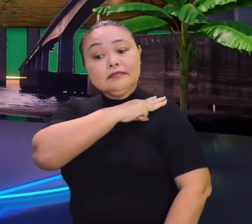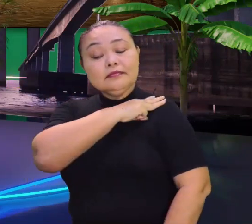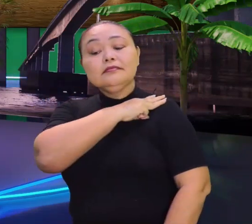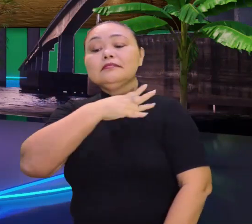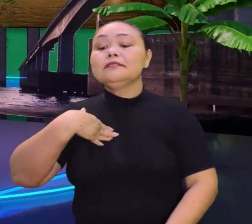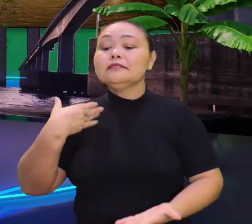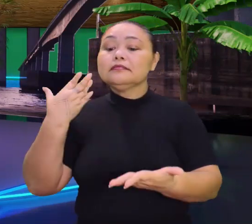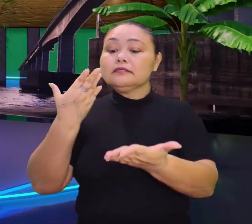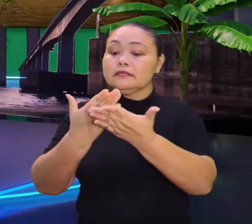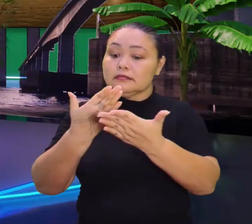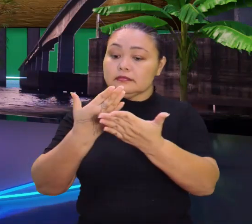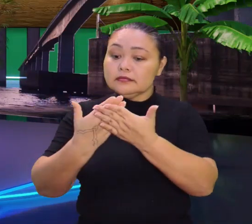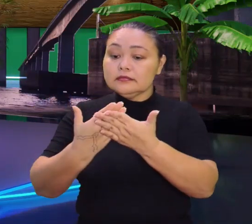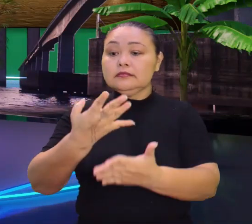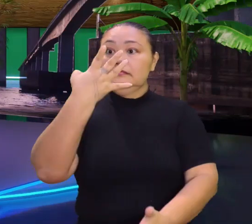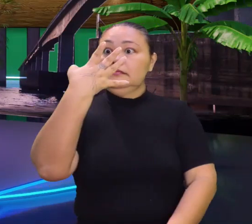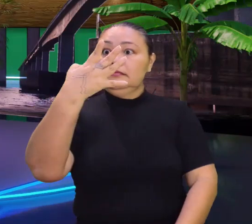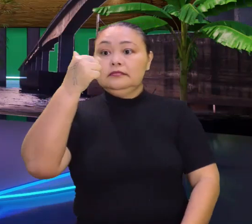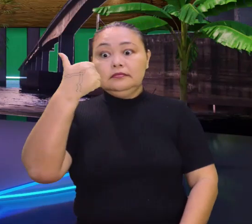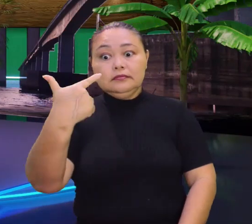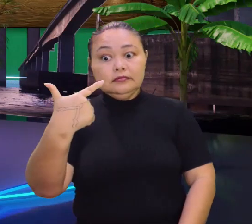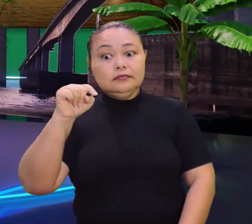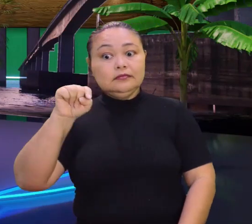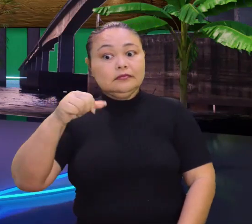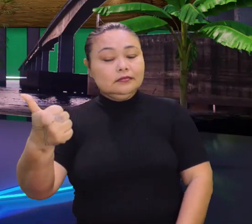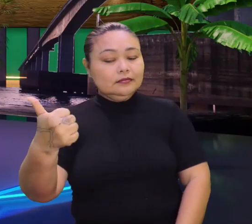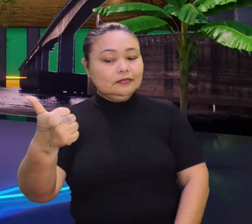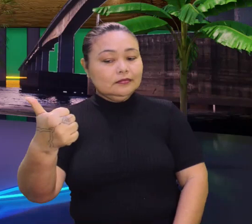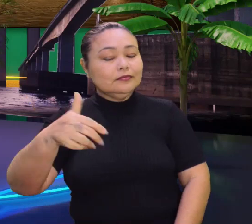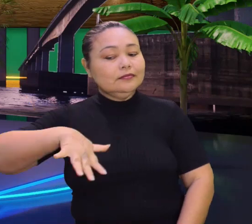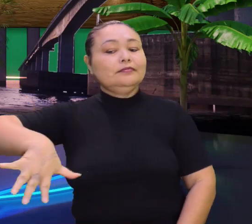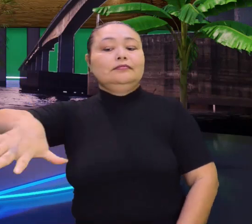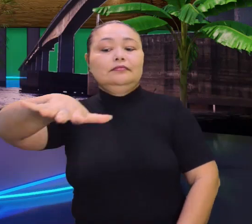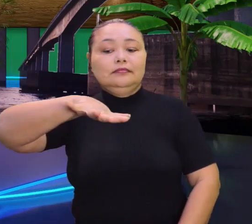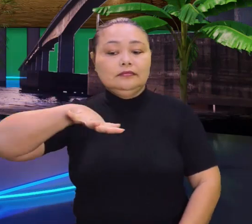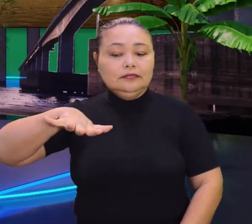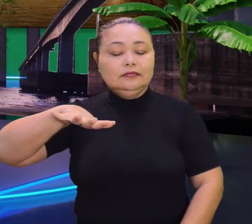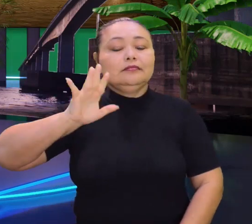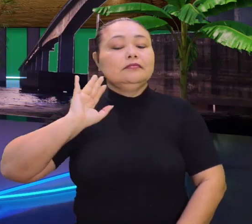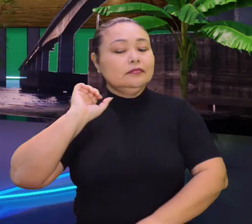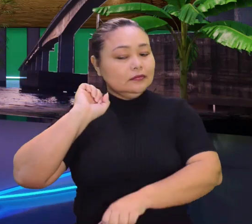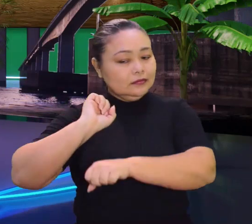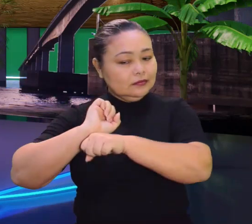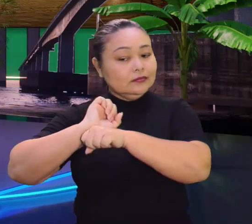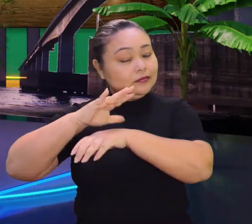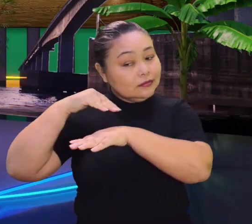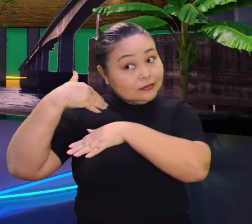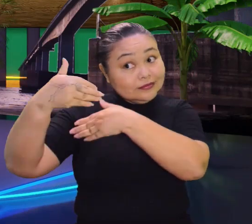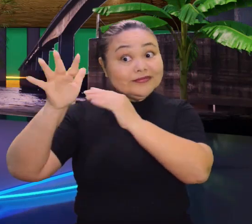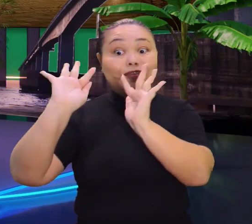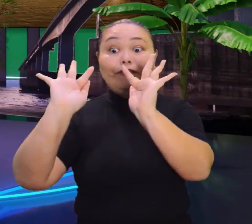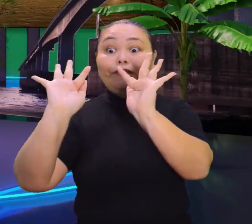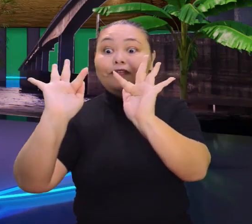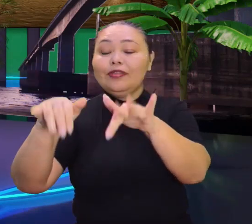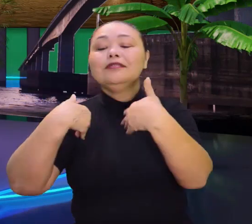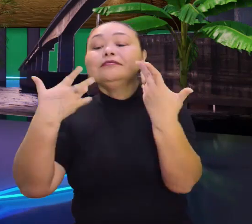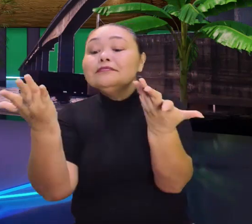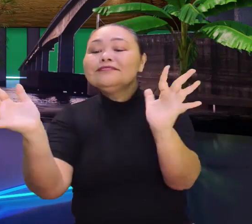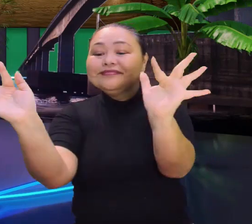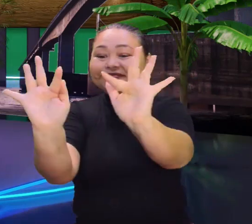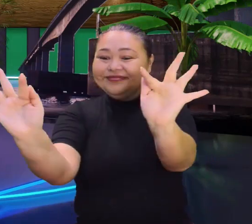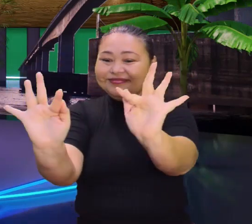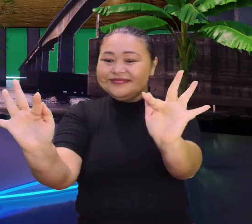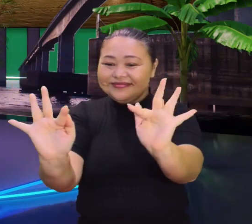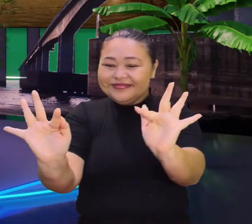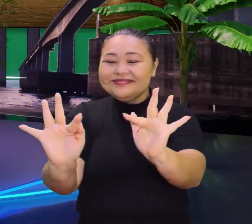Então, aula 42.1. Galera, já já a reta final, mas a gente está feliz porque